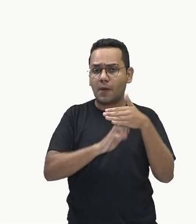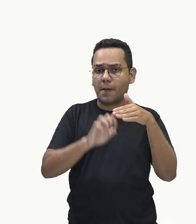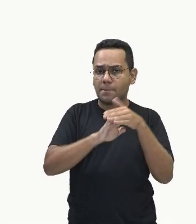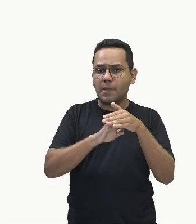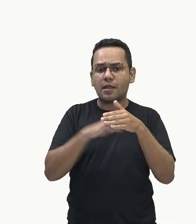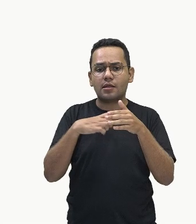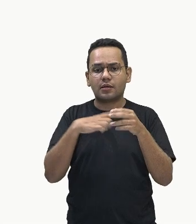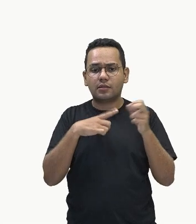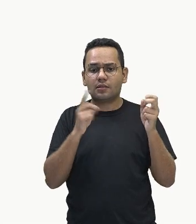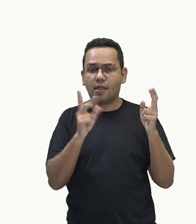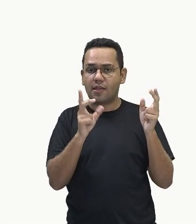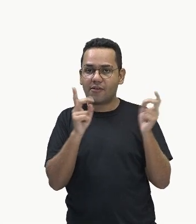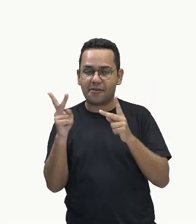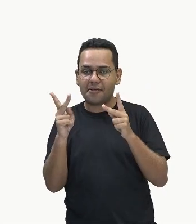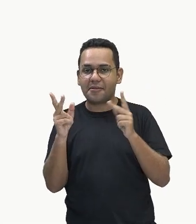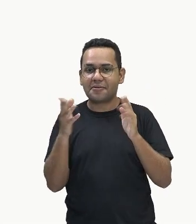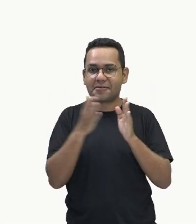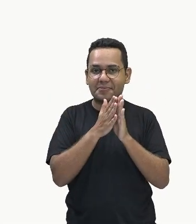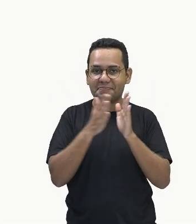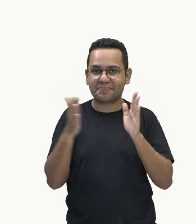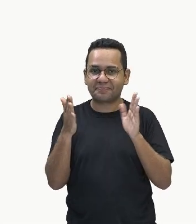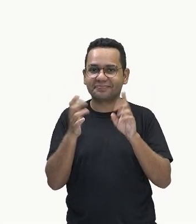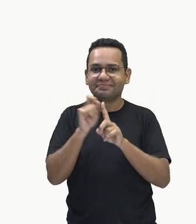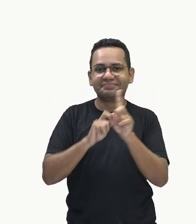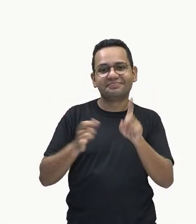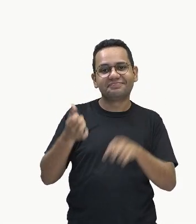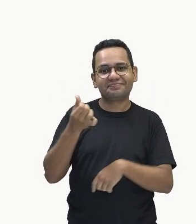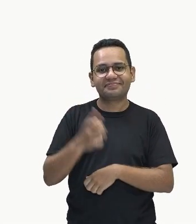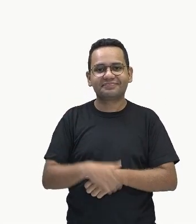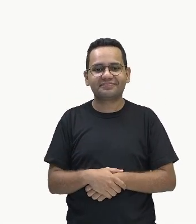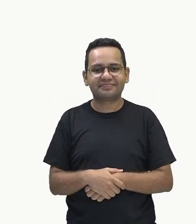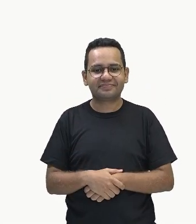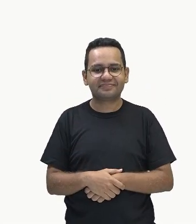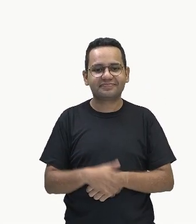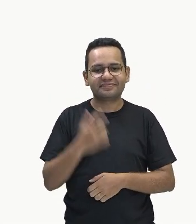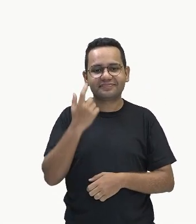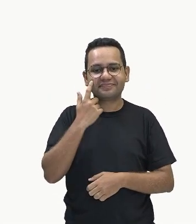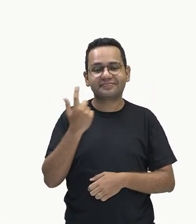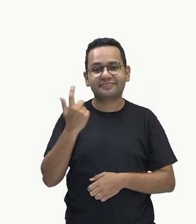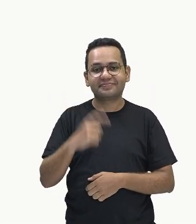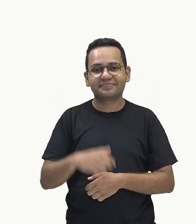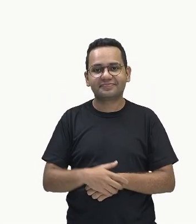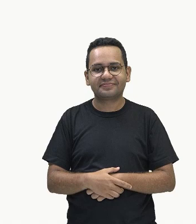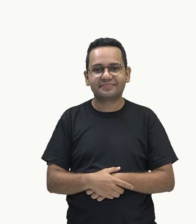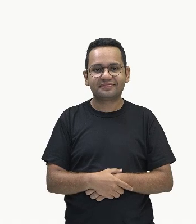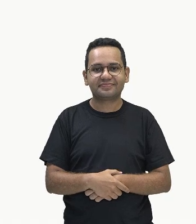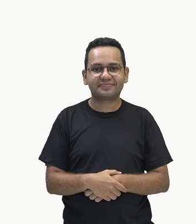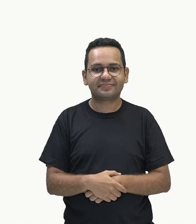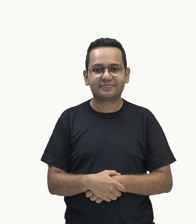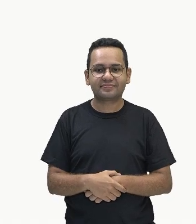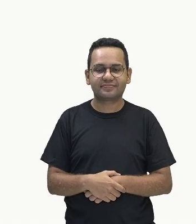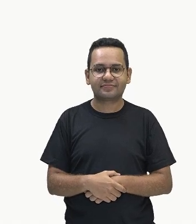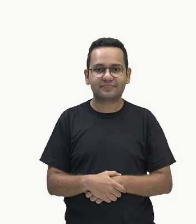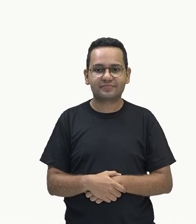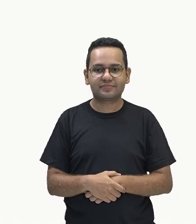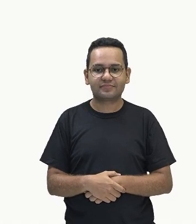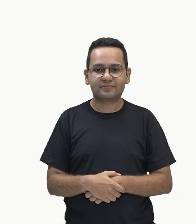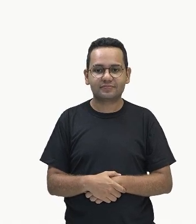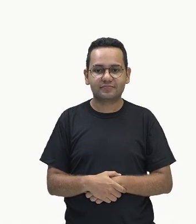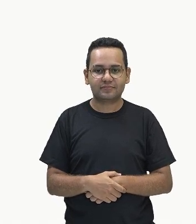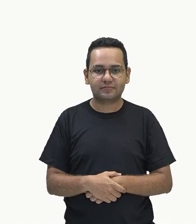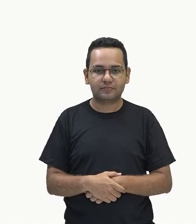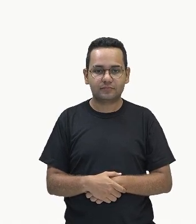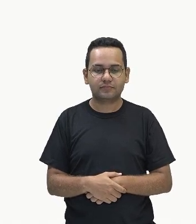a gente tem aqui os meses, por exemplo. Um, dois, três, quatro, cinco e seis.